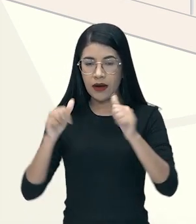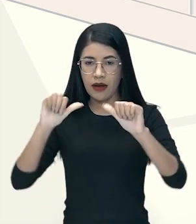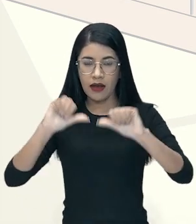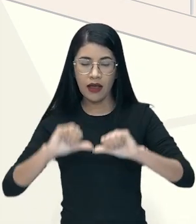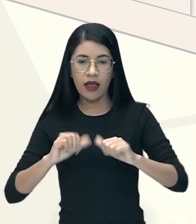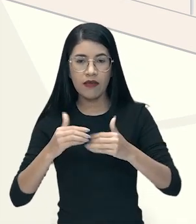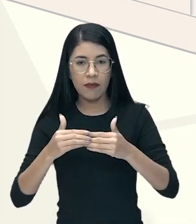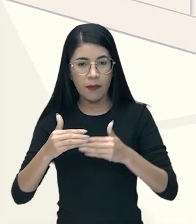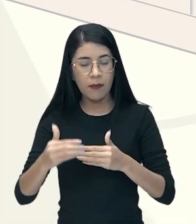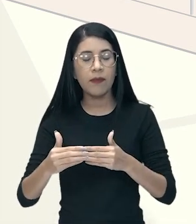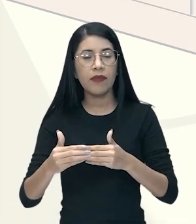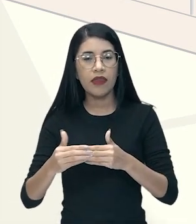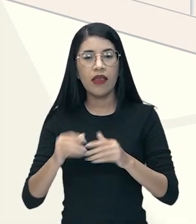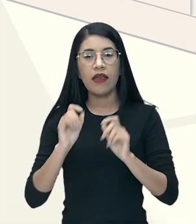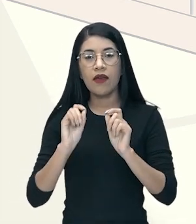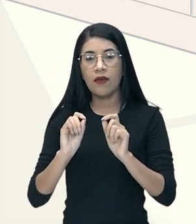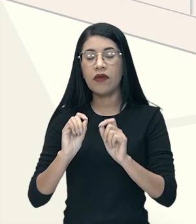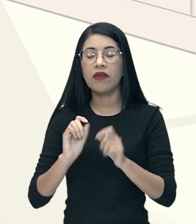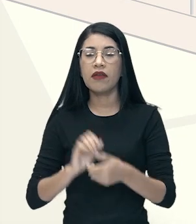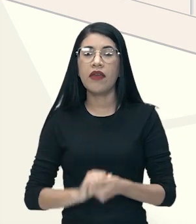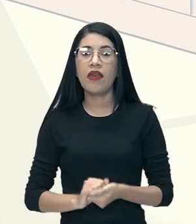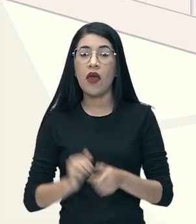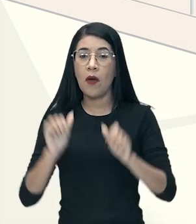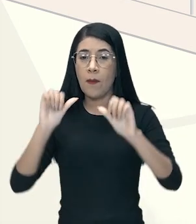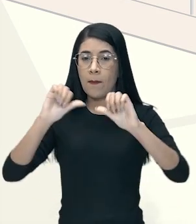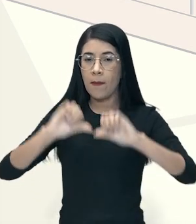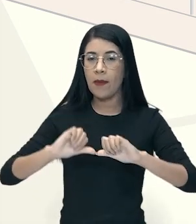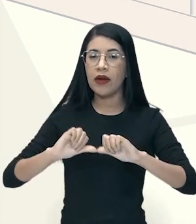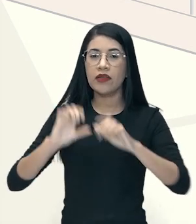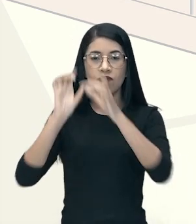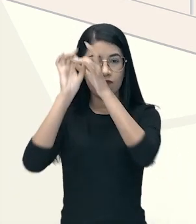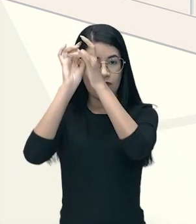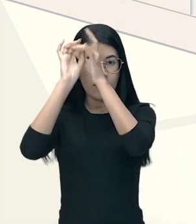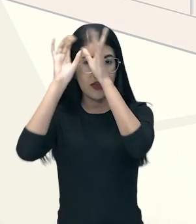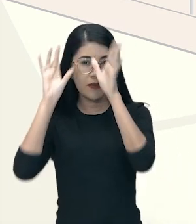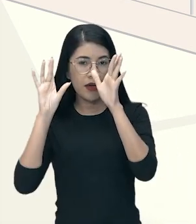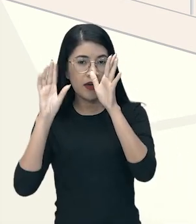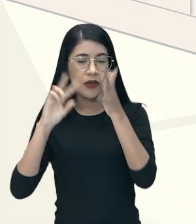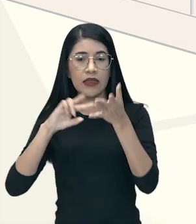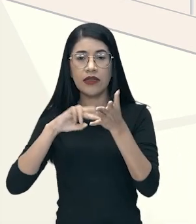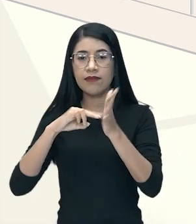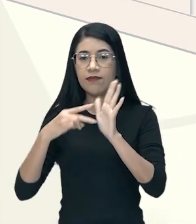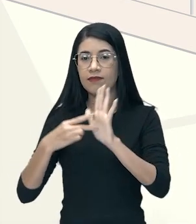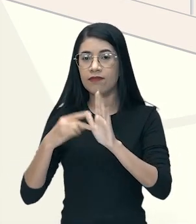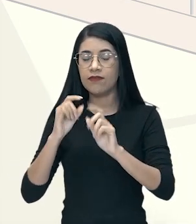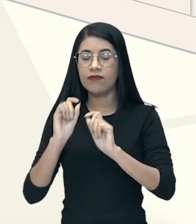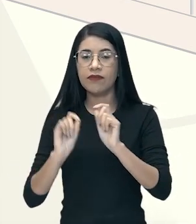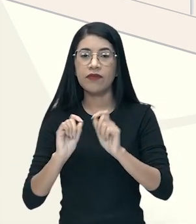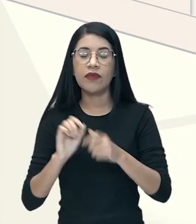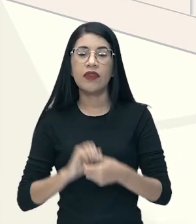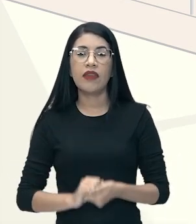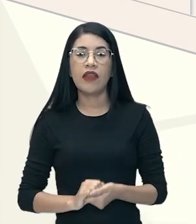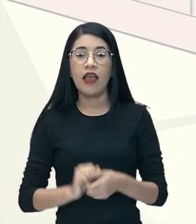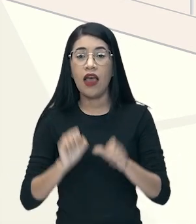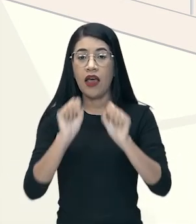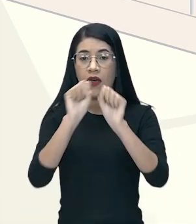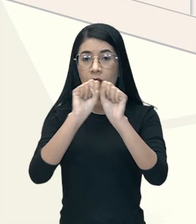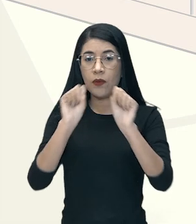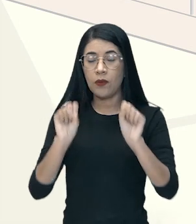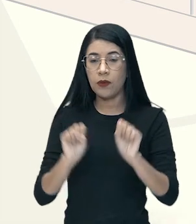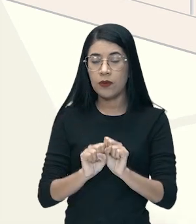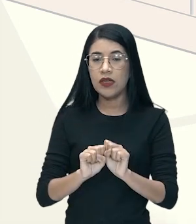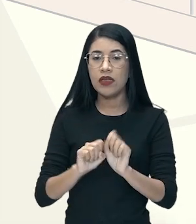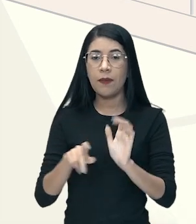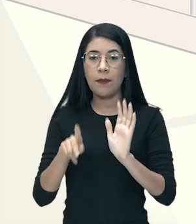a partir daí, é uma crise do Liberalismo Econômico. O que era isso, professor? Era um sistema econômico, ali, do